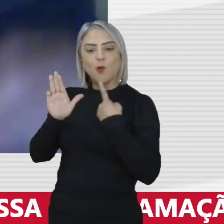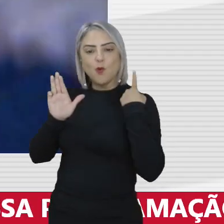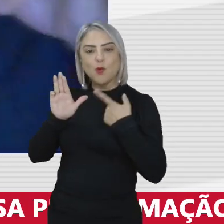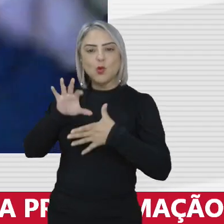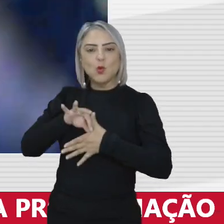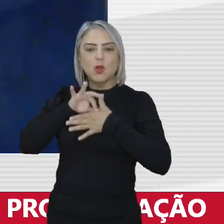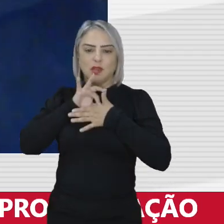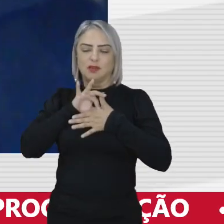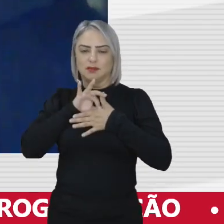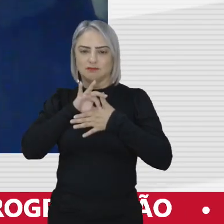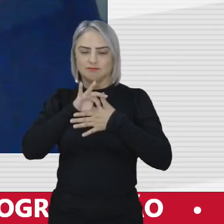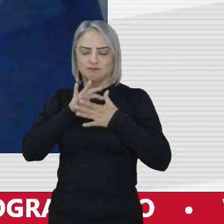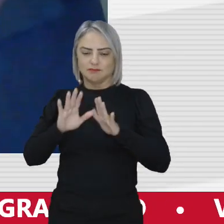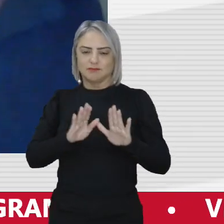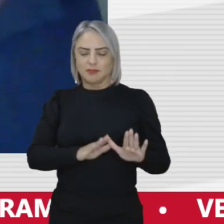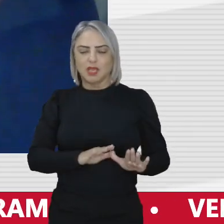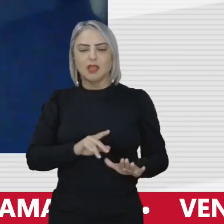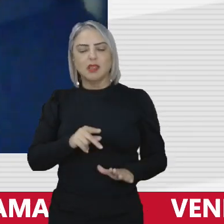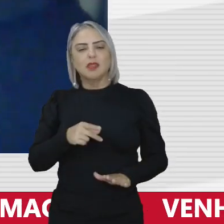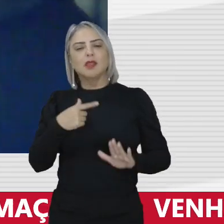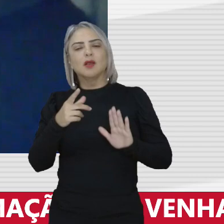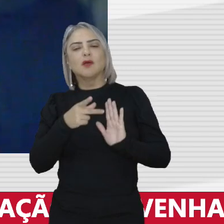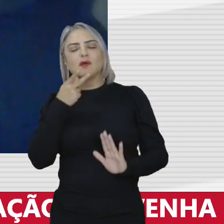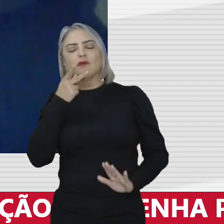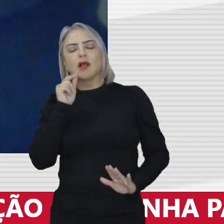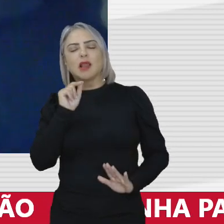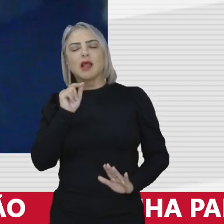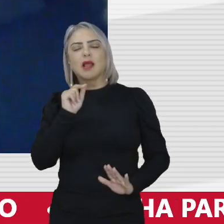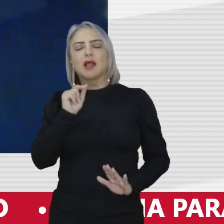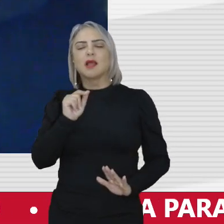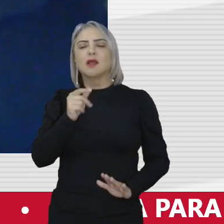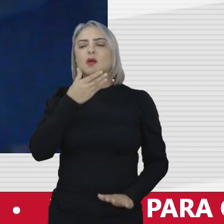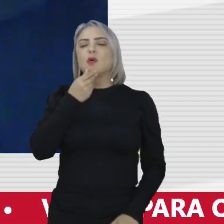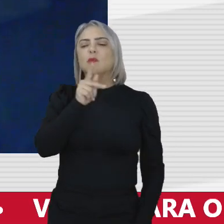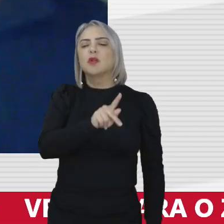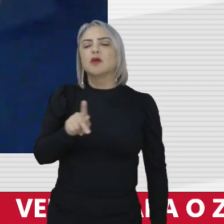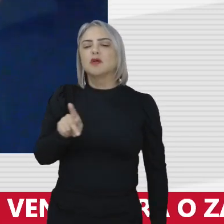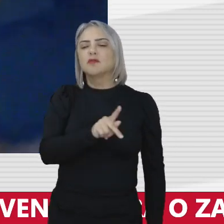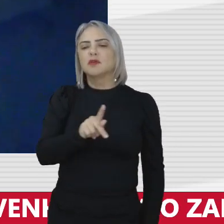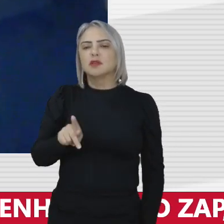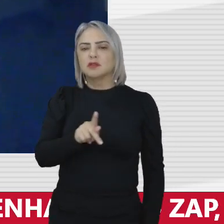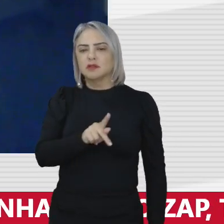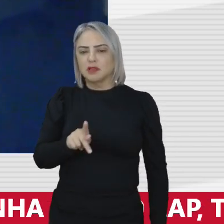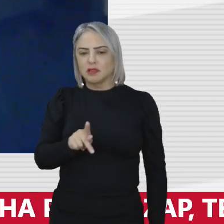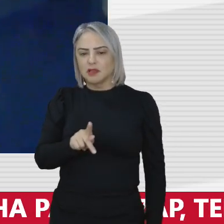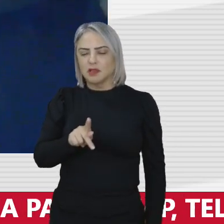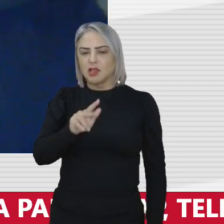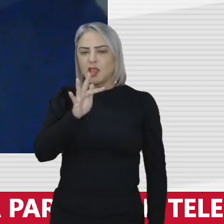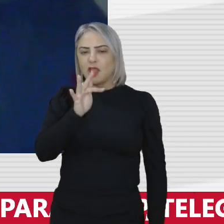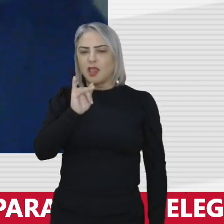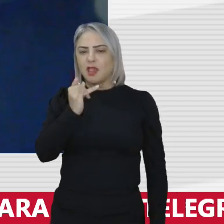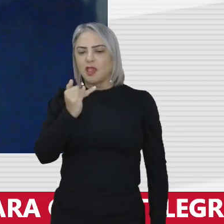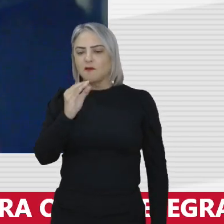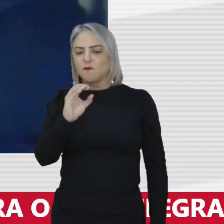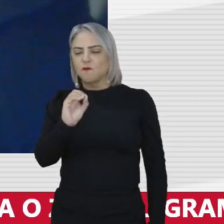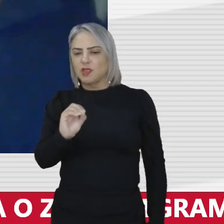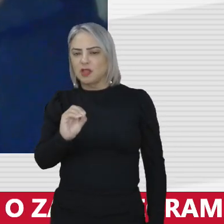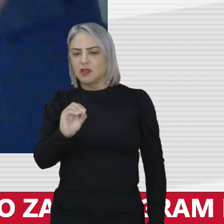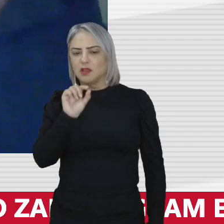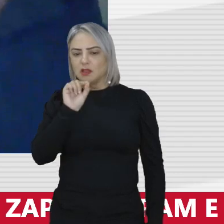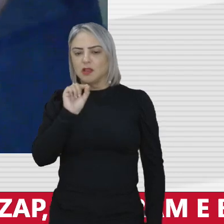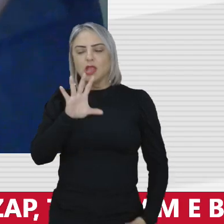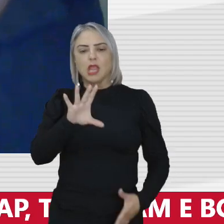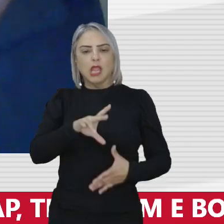disso e eu quero citar um professor de ciência política chamado Gizalho Cerqueira Fio foi